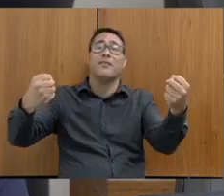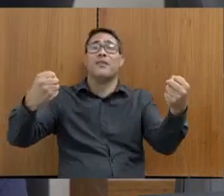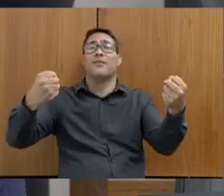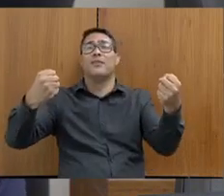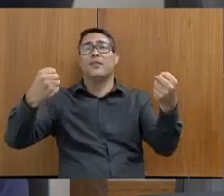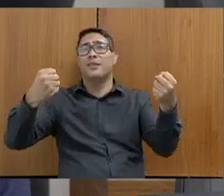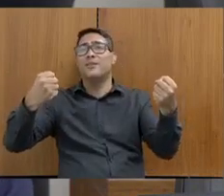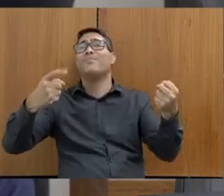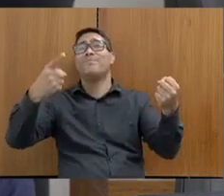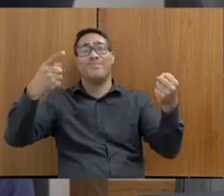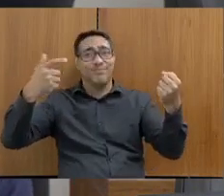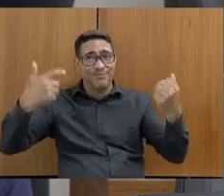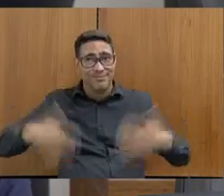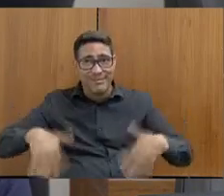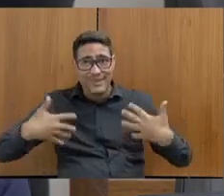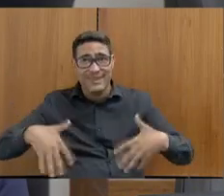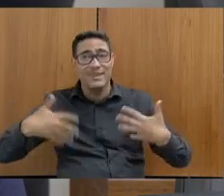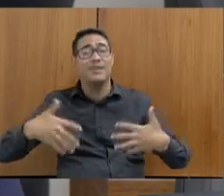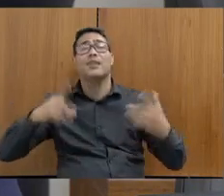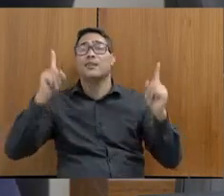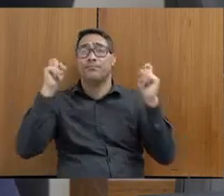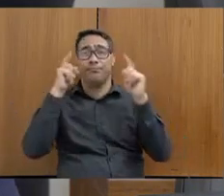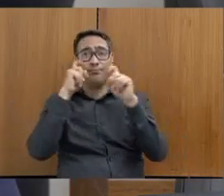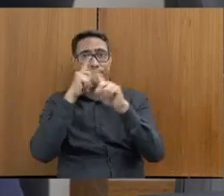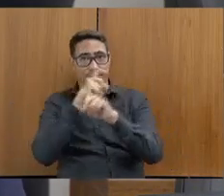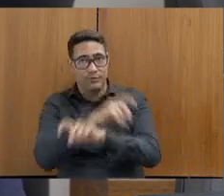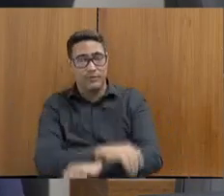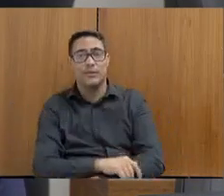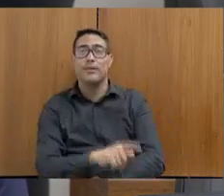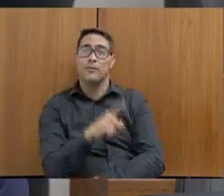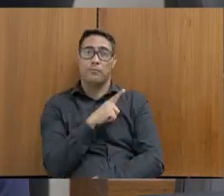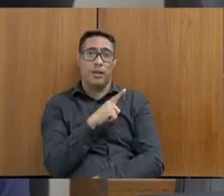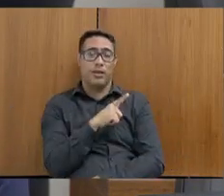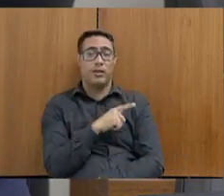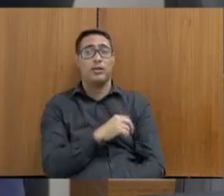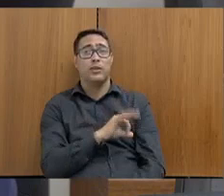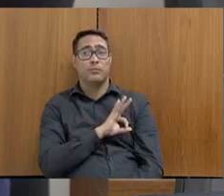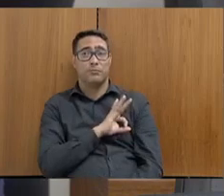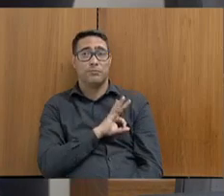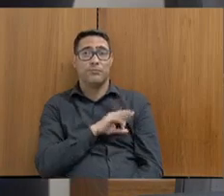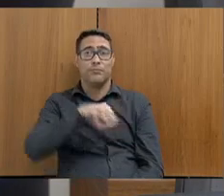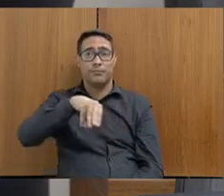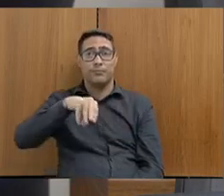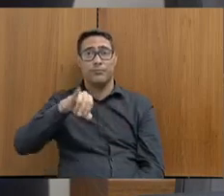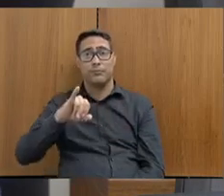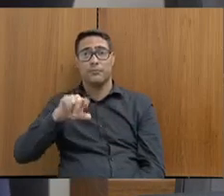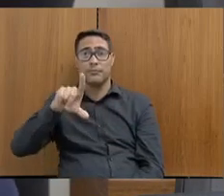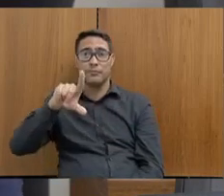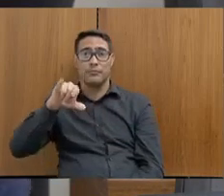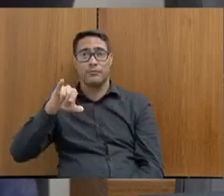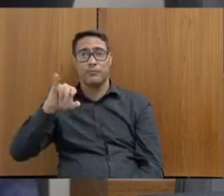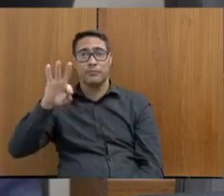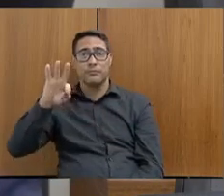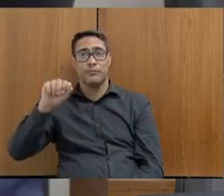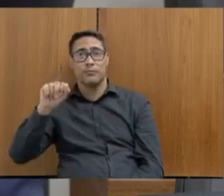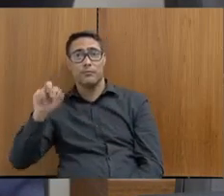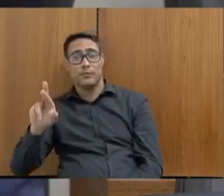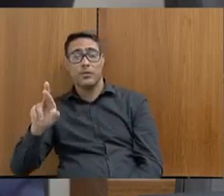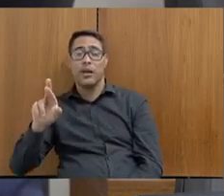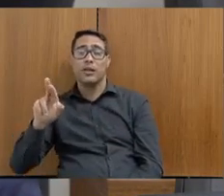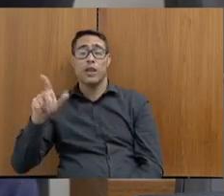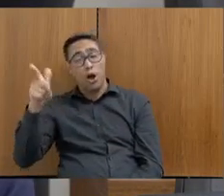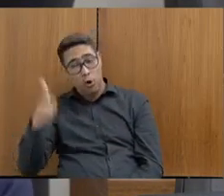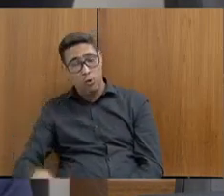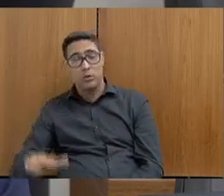É muito faixa branca essa atividade. E o policial militar que chega em seguida com outra ocorrência fica lá esperando.